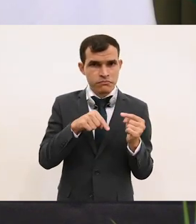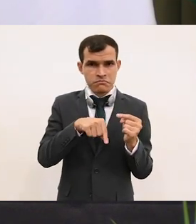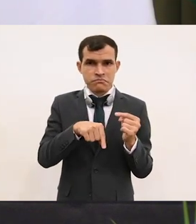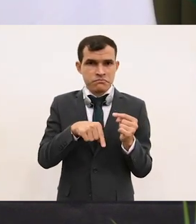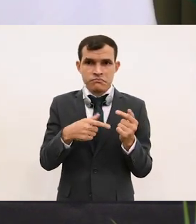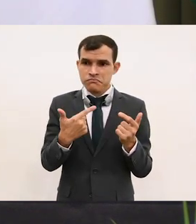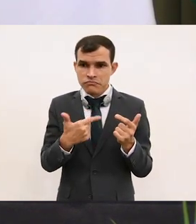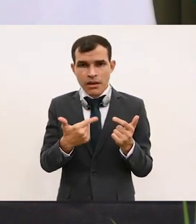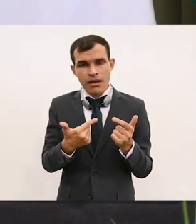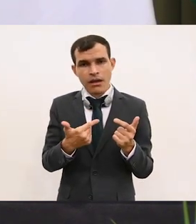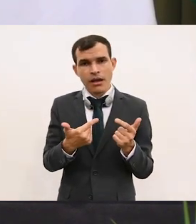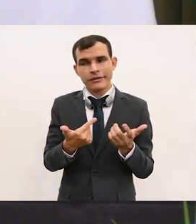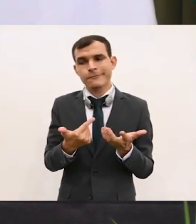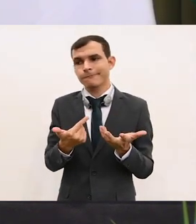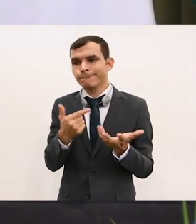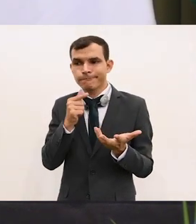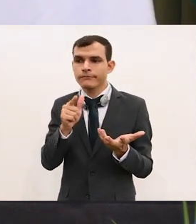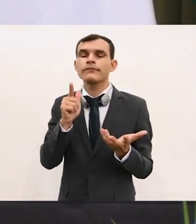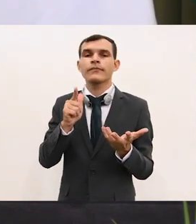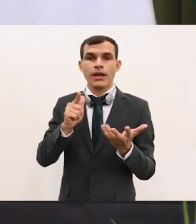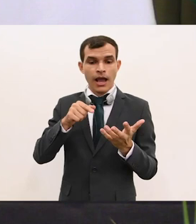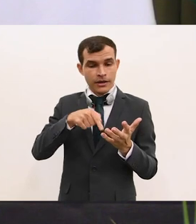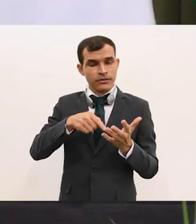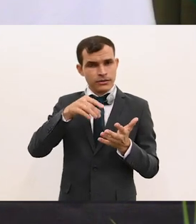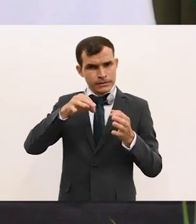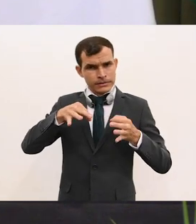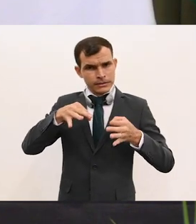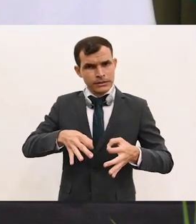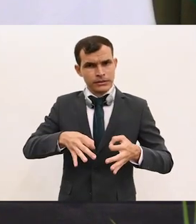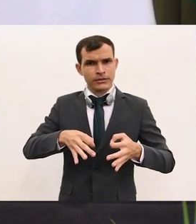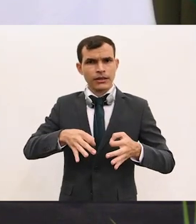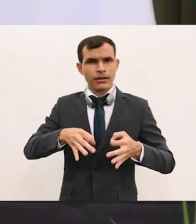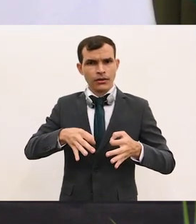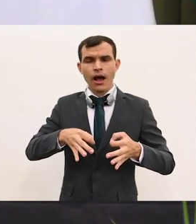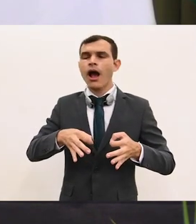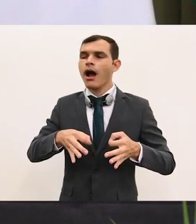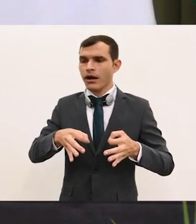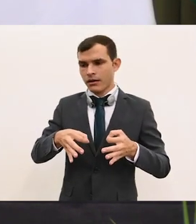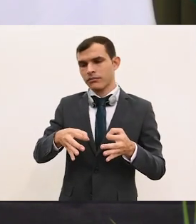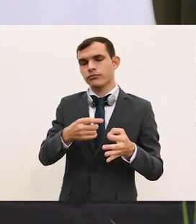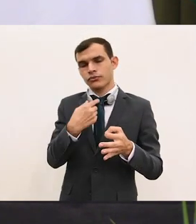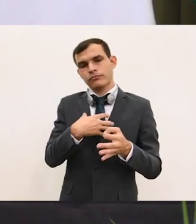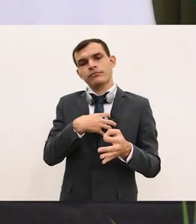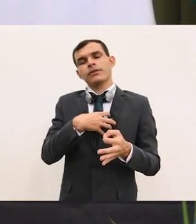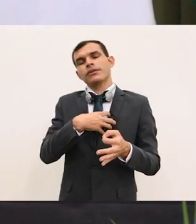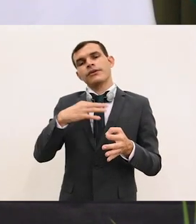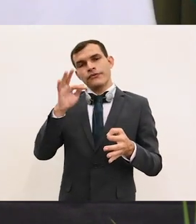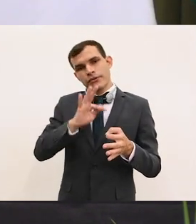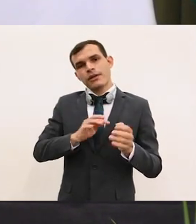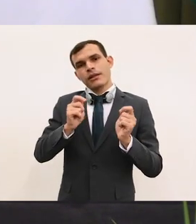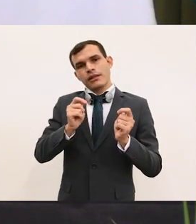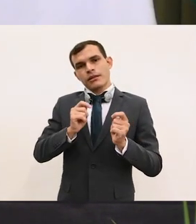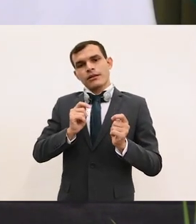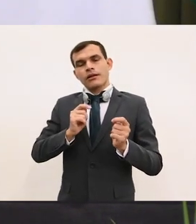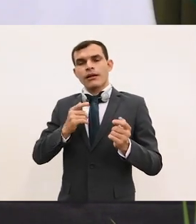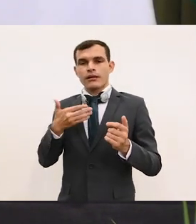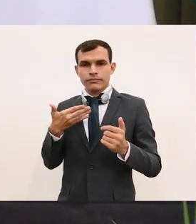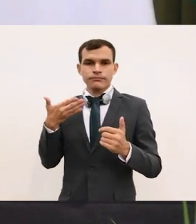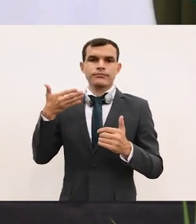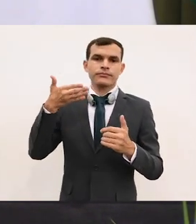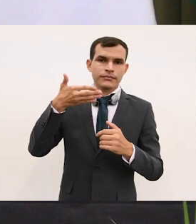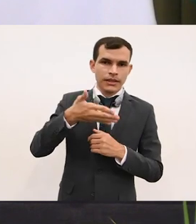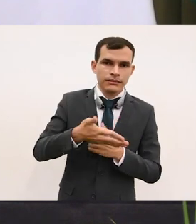satisfeitos e muito felizes e confiantes de poder recorrer ao órgão de apelação ao invés das medidas que nós